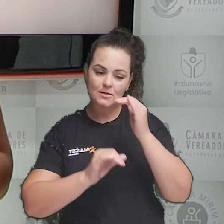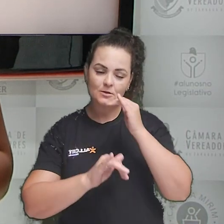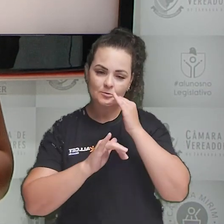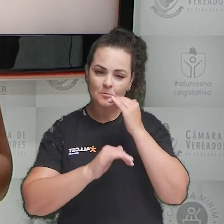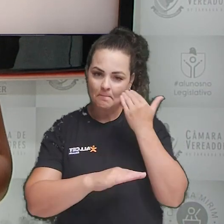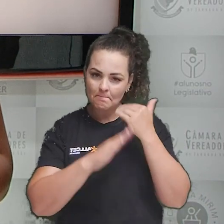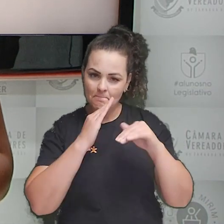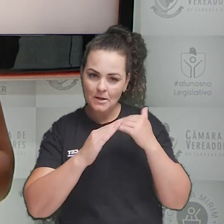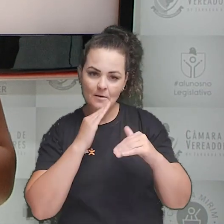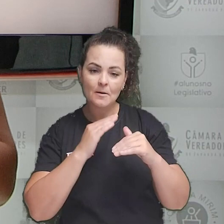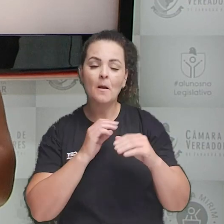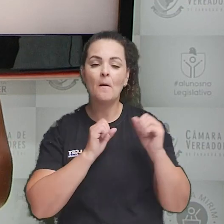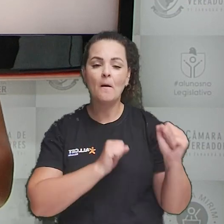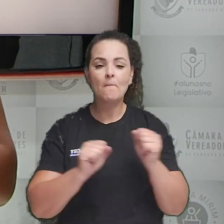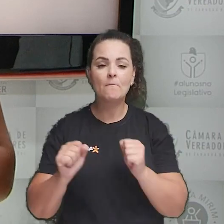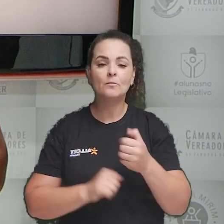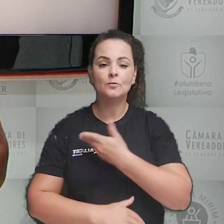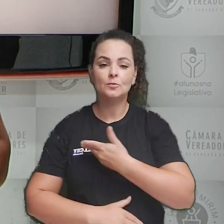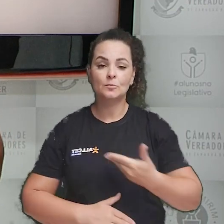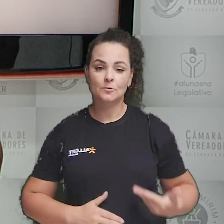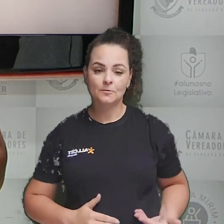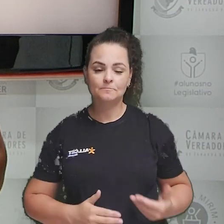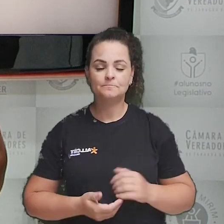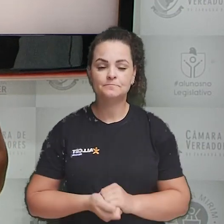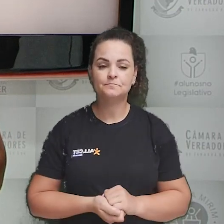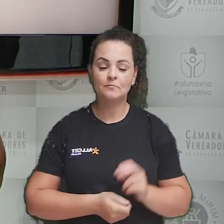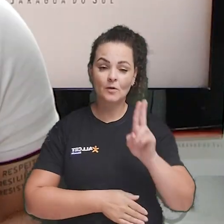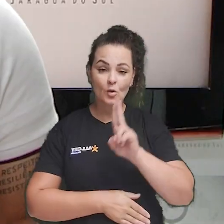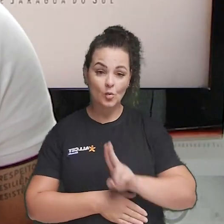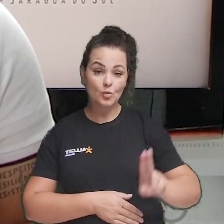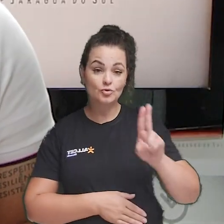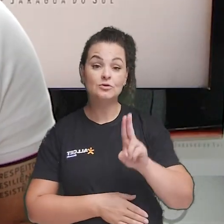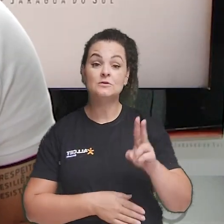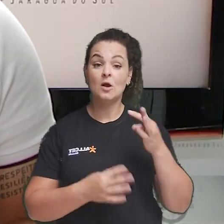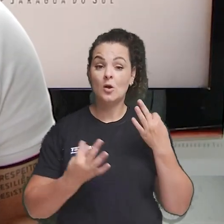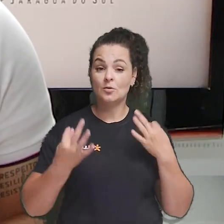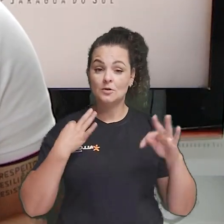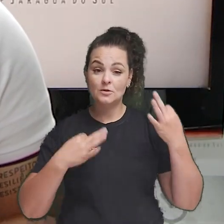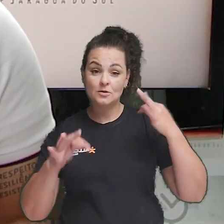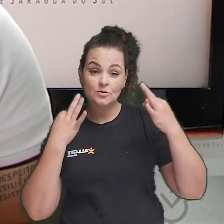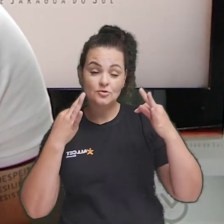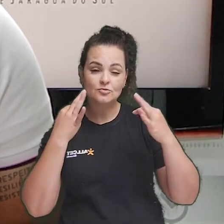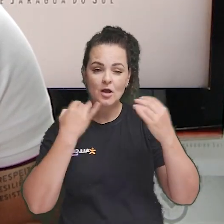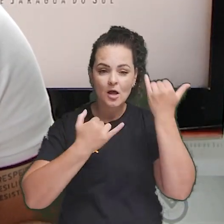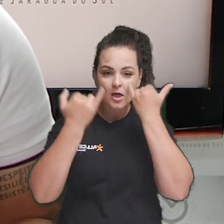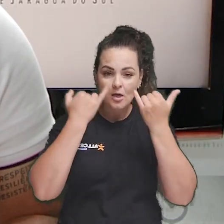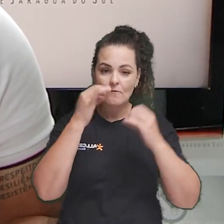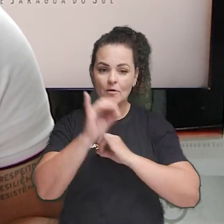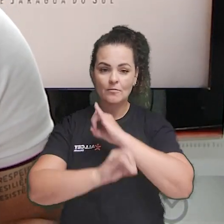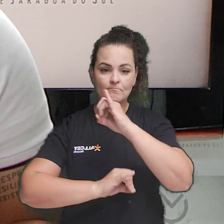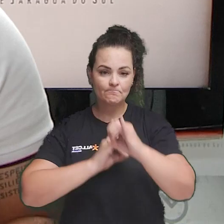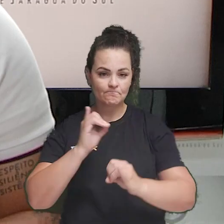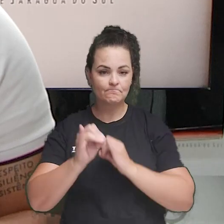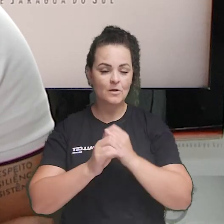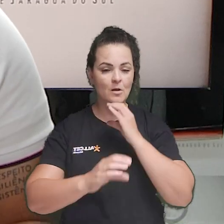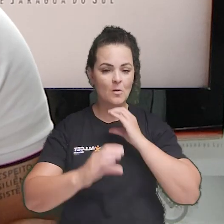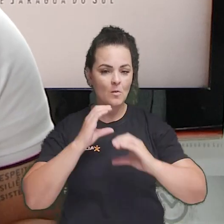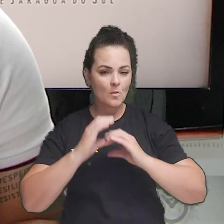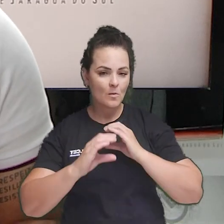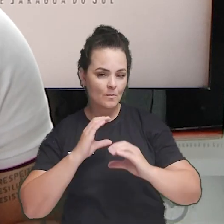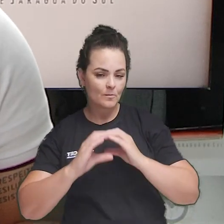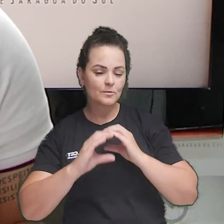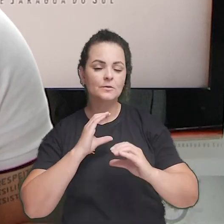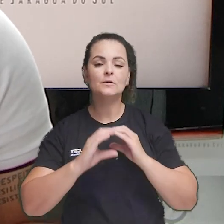para a prestação de informações solicitadas ao poder público. Utilização de tecnologias da informação e